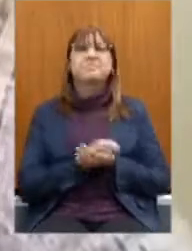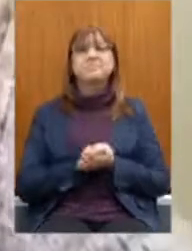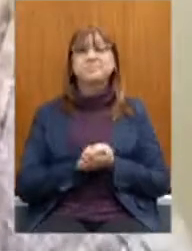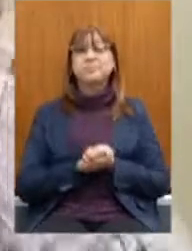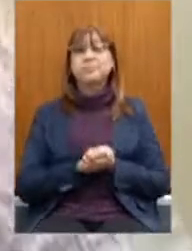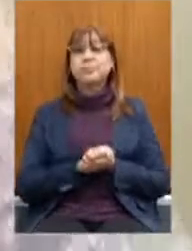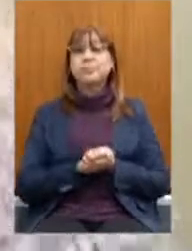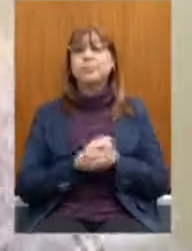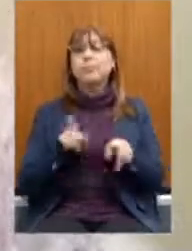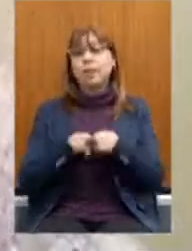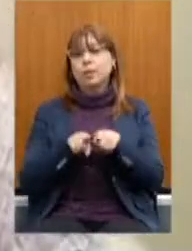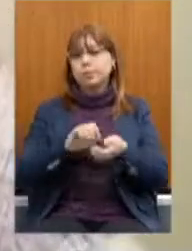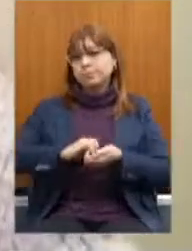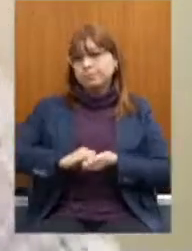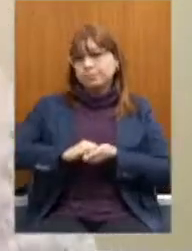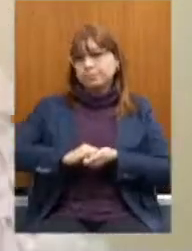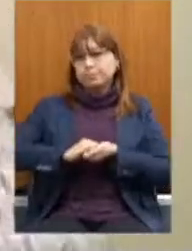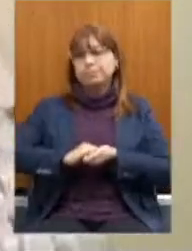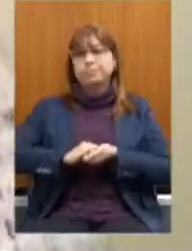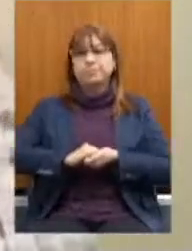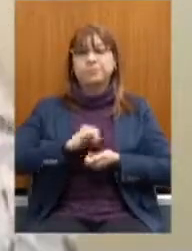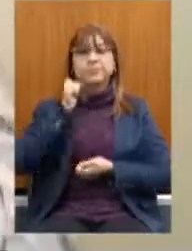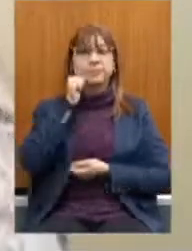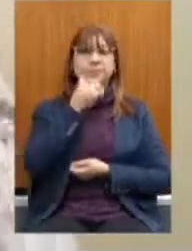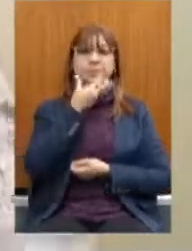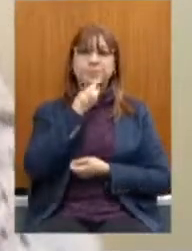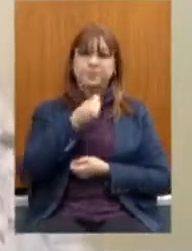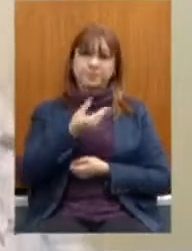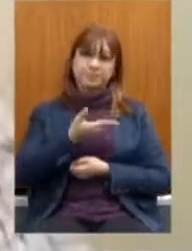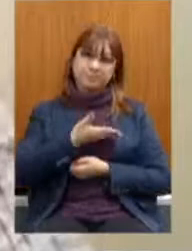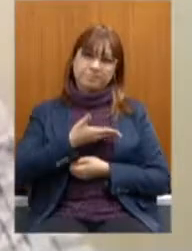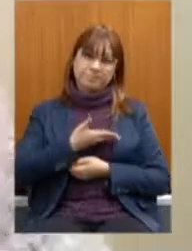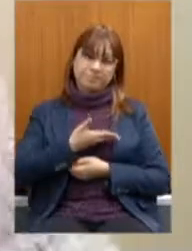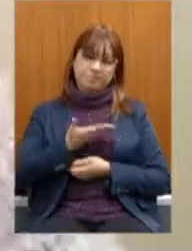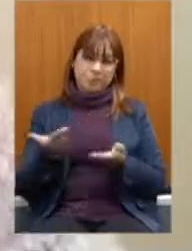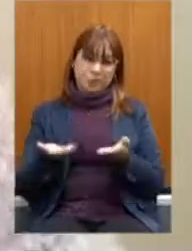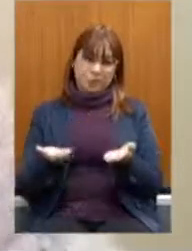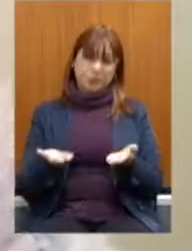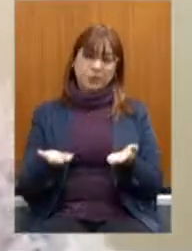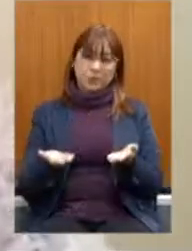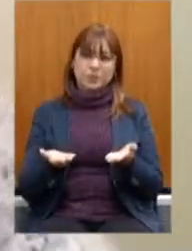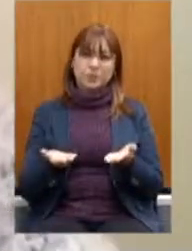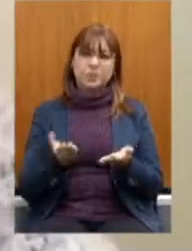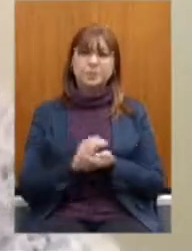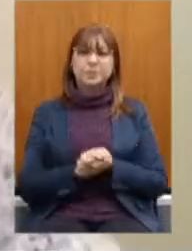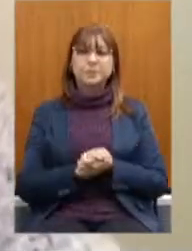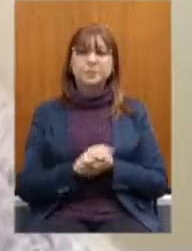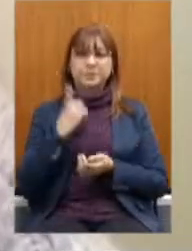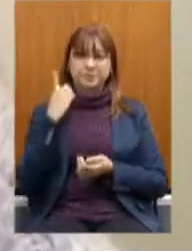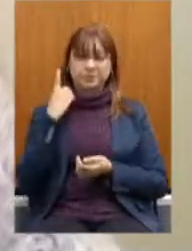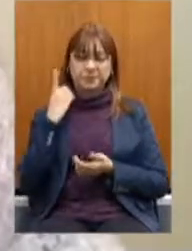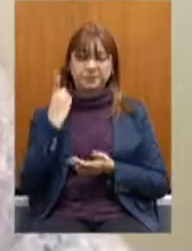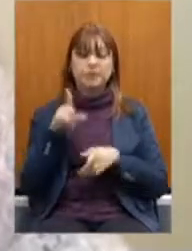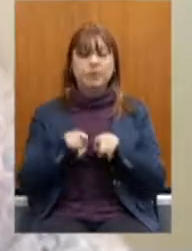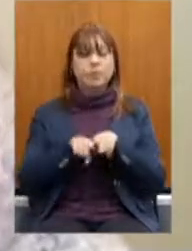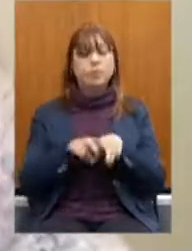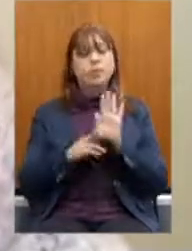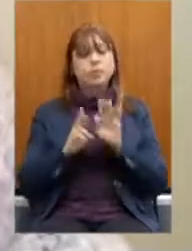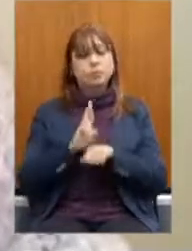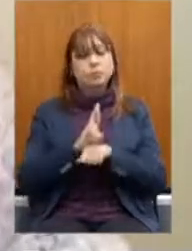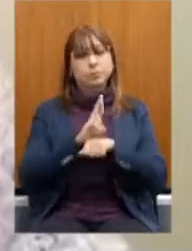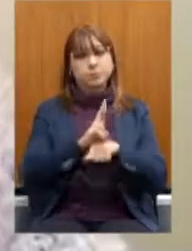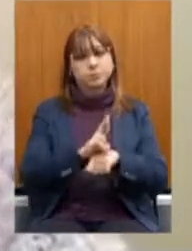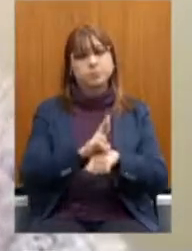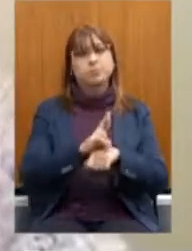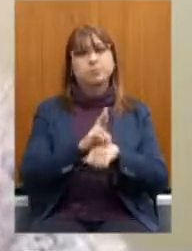Cumprimentar todos os colegas e todas as colegas que estão presentes conosco, todos os representantes das categorias que